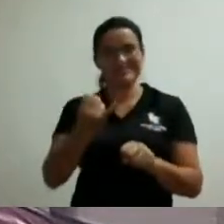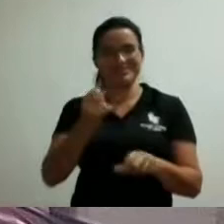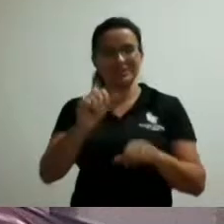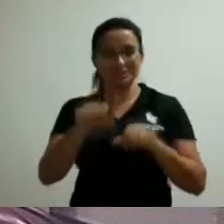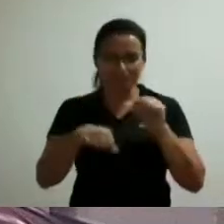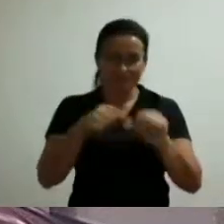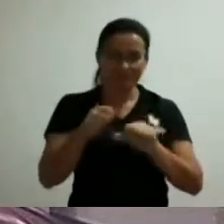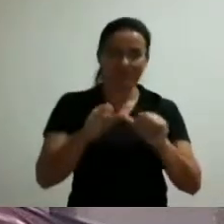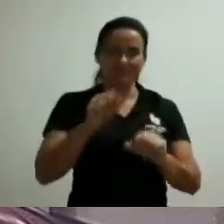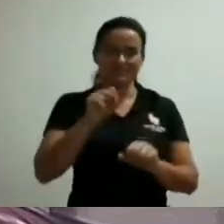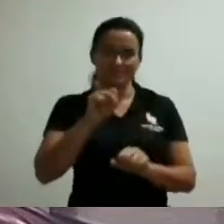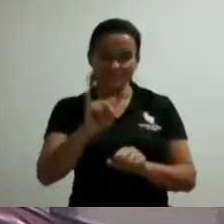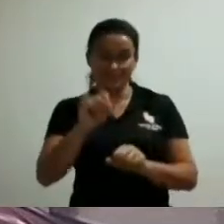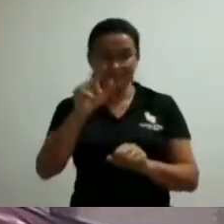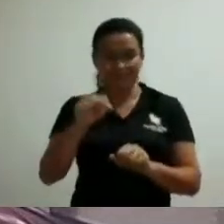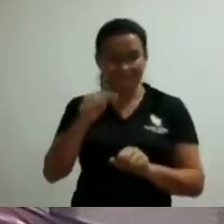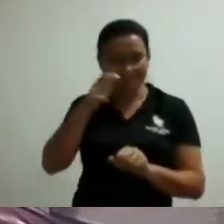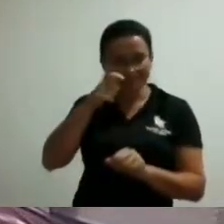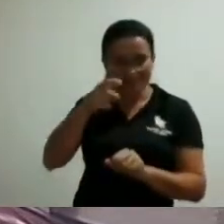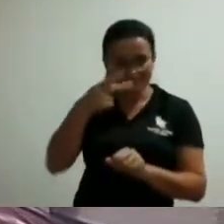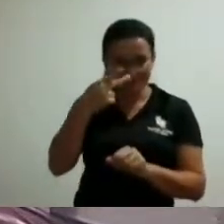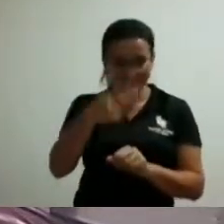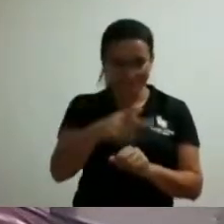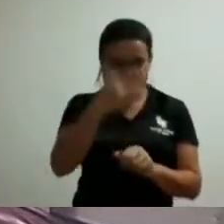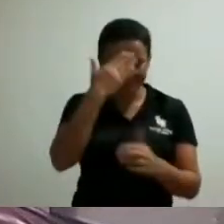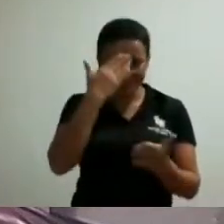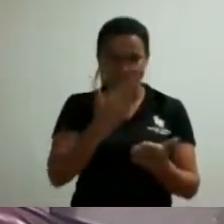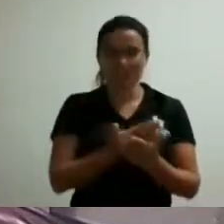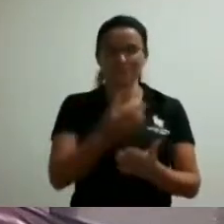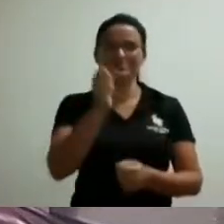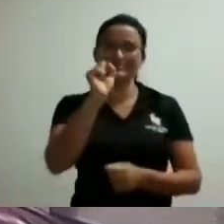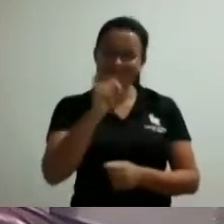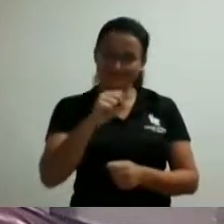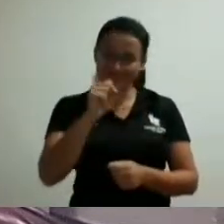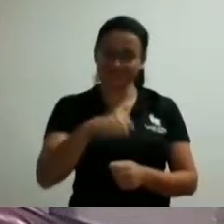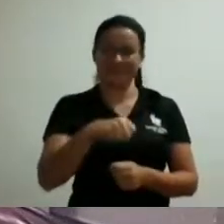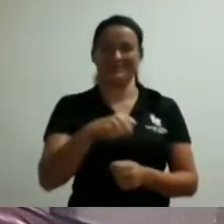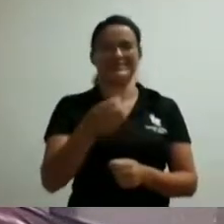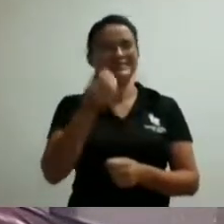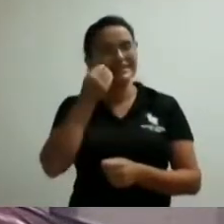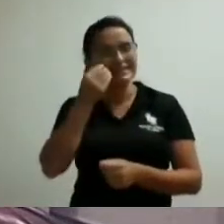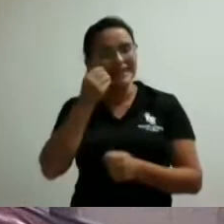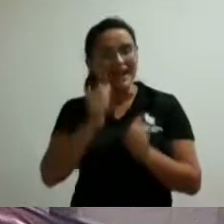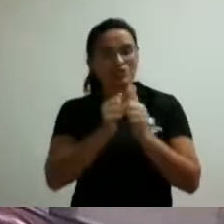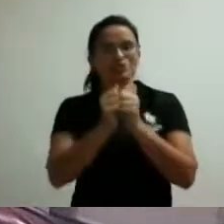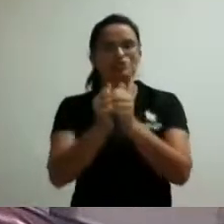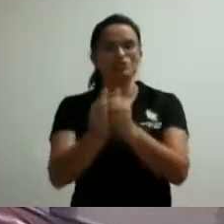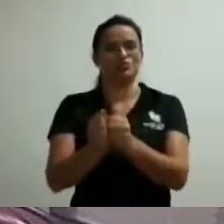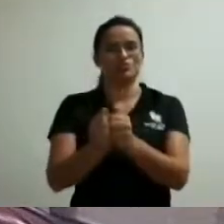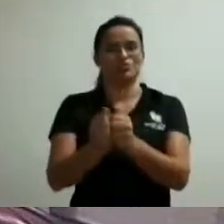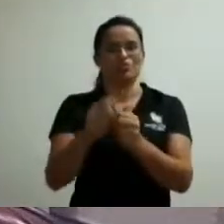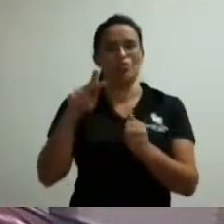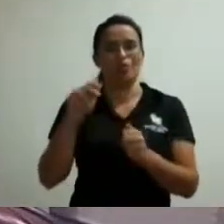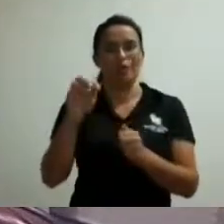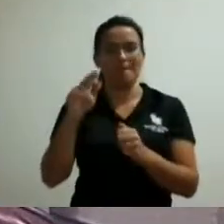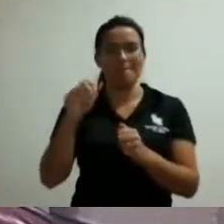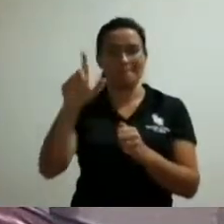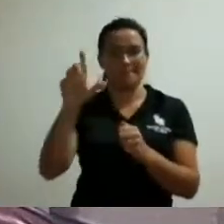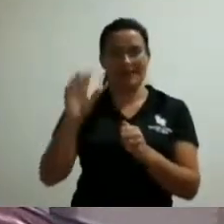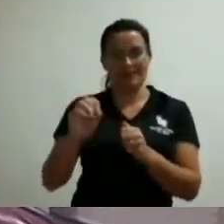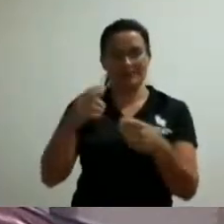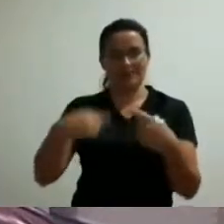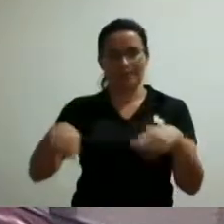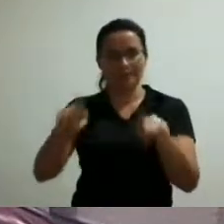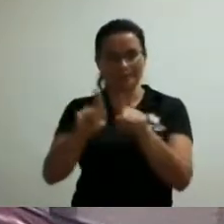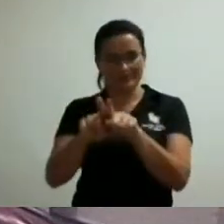for de interesse de vossa excelência tenho certeza que sim nós buscarmos junto ao doutor Paulo Tristão essa parceria porque essa